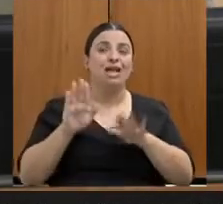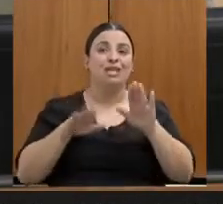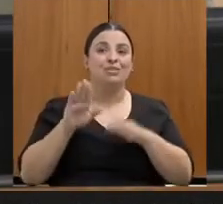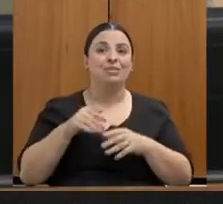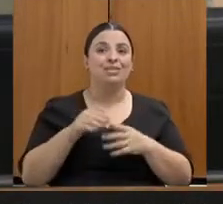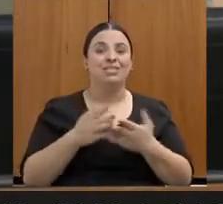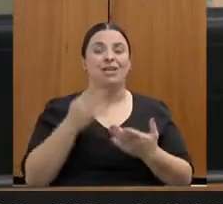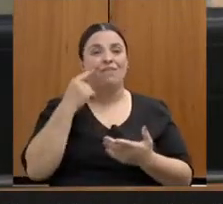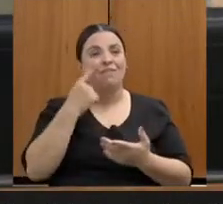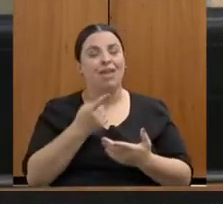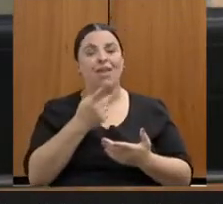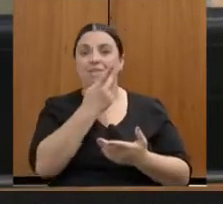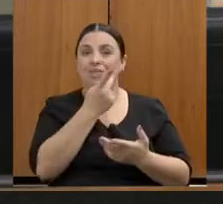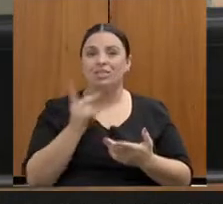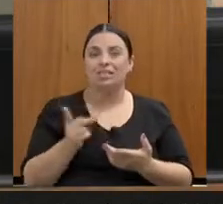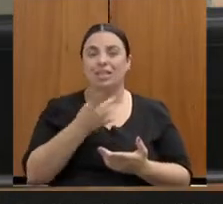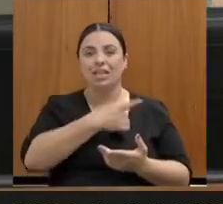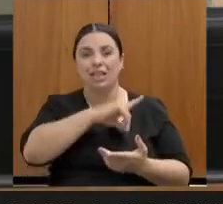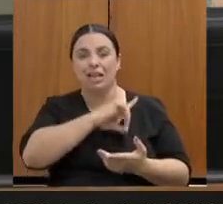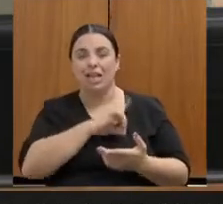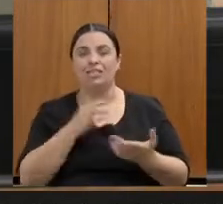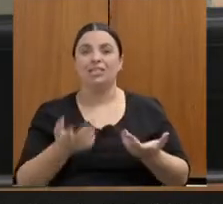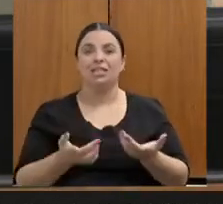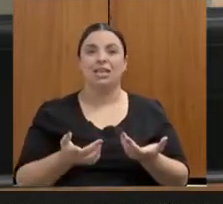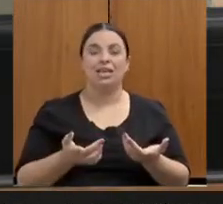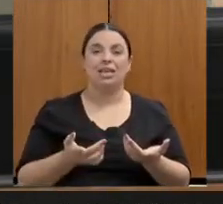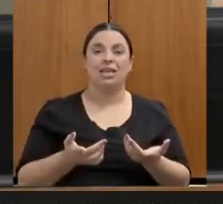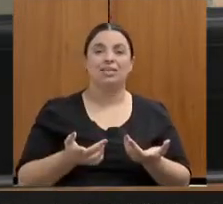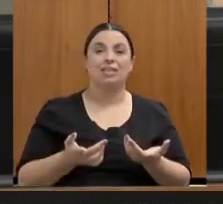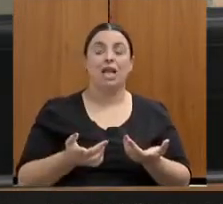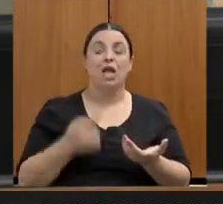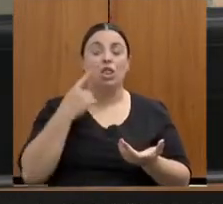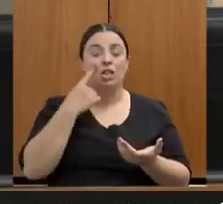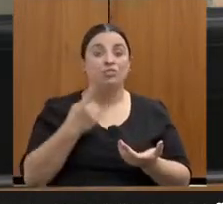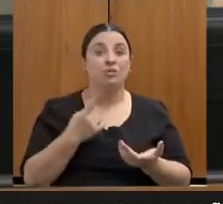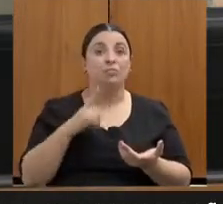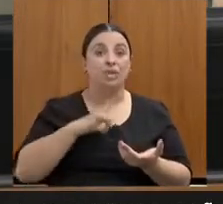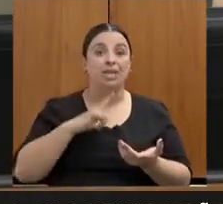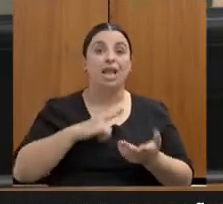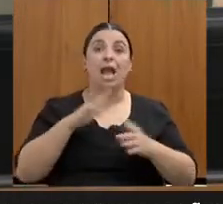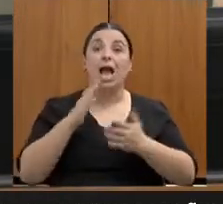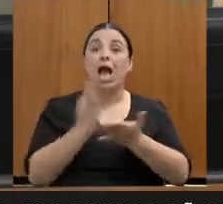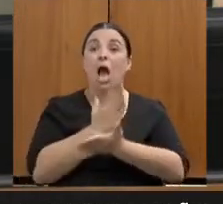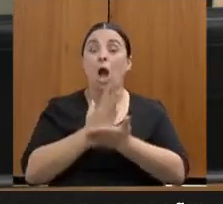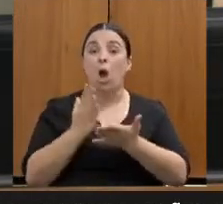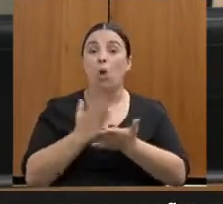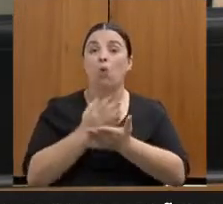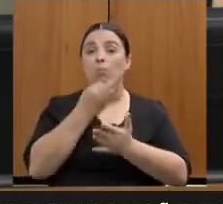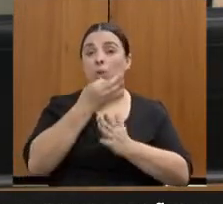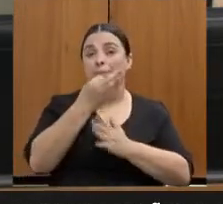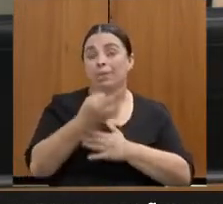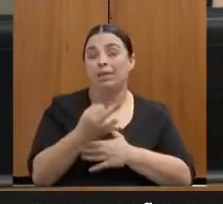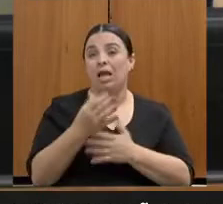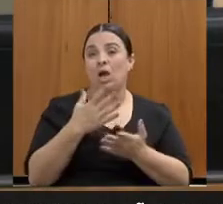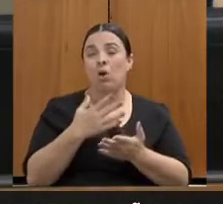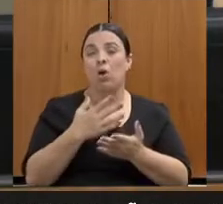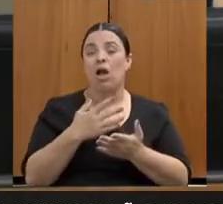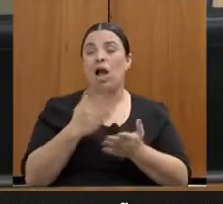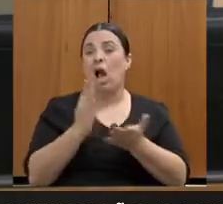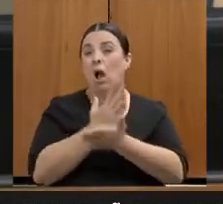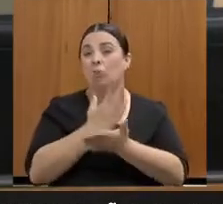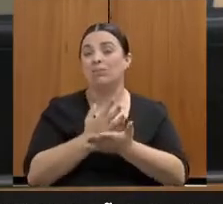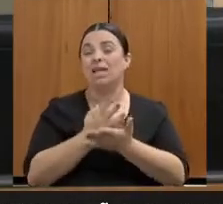algumas observações, algumas críticas e algumas queixas das mulheres nesses atendimentos. Então,